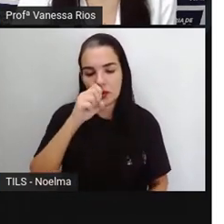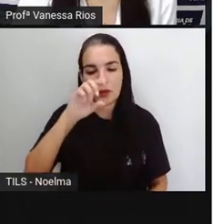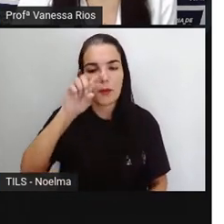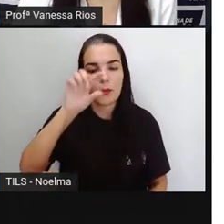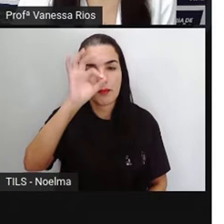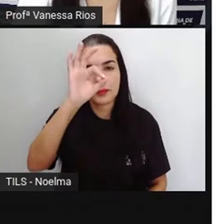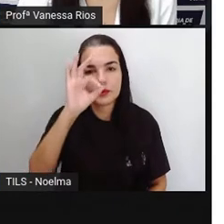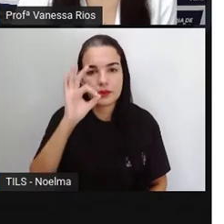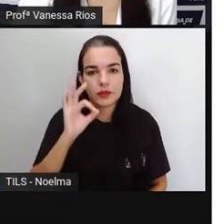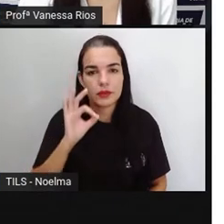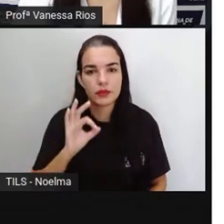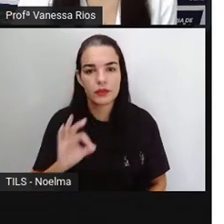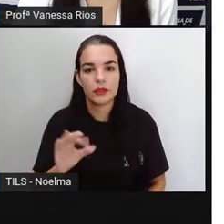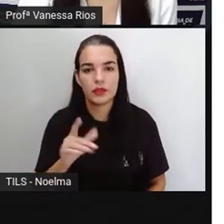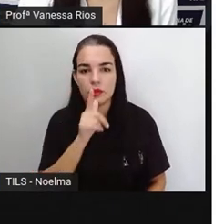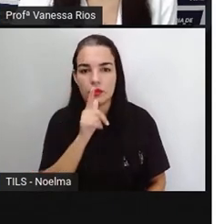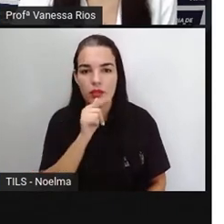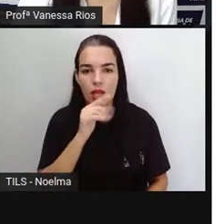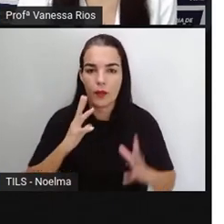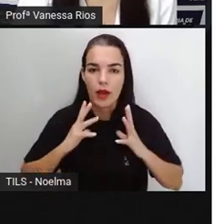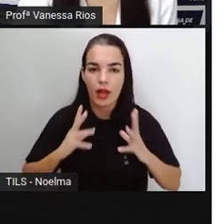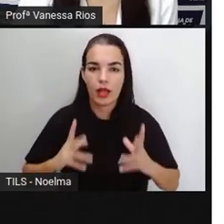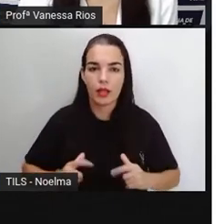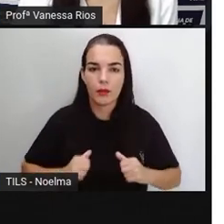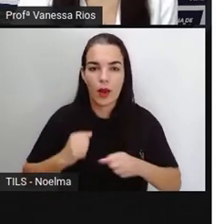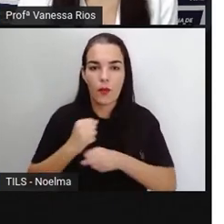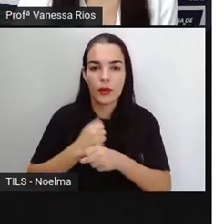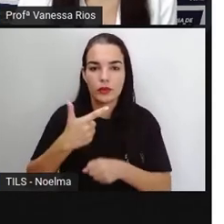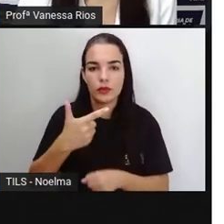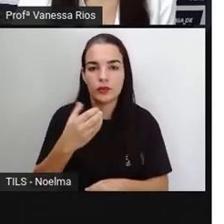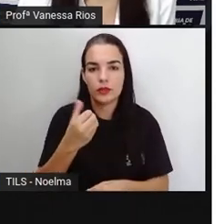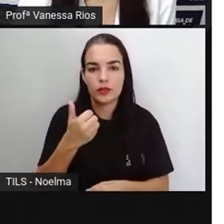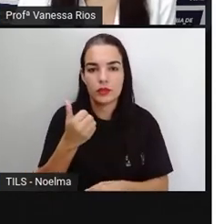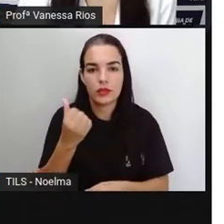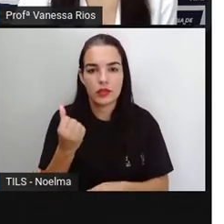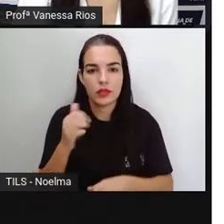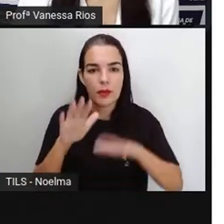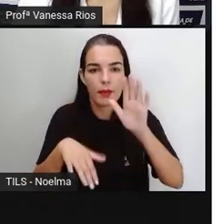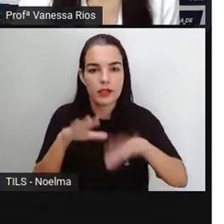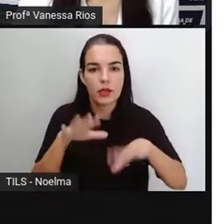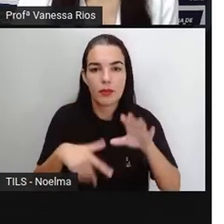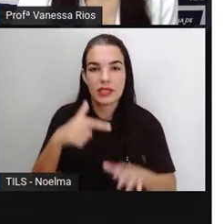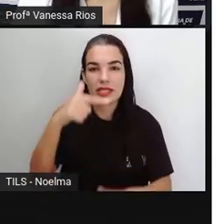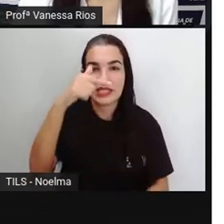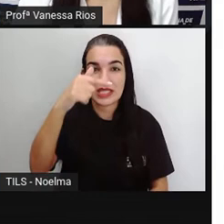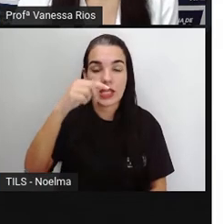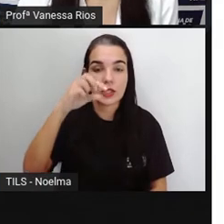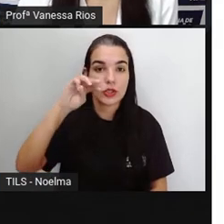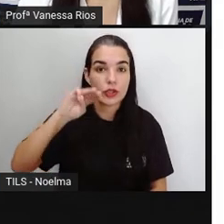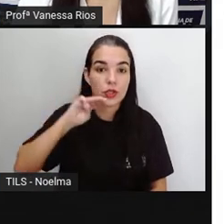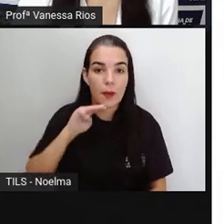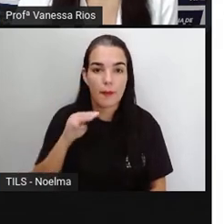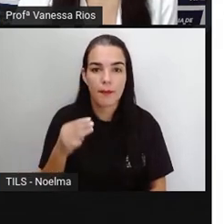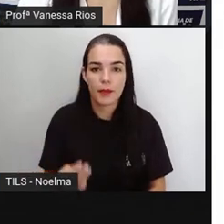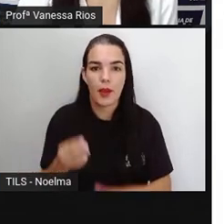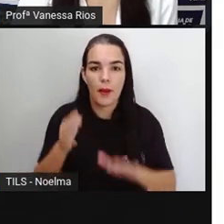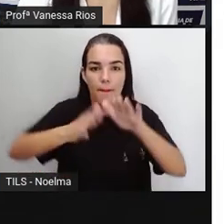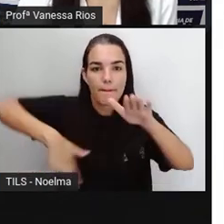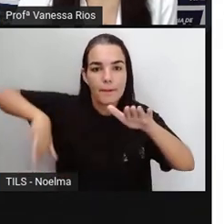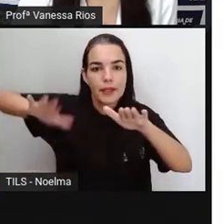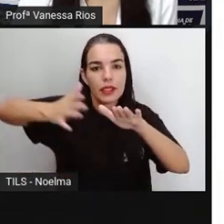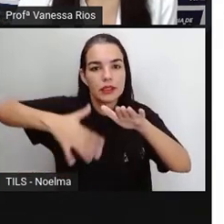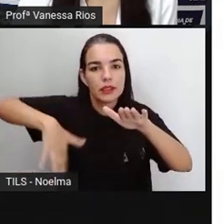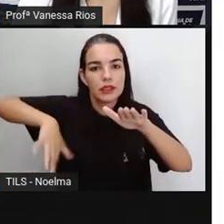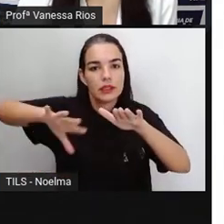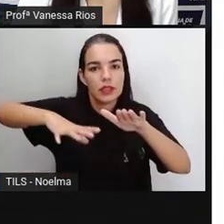de distribuição em 2016. O equivalente a quase 7 mil piscinas olímpicas cheias